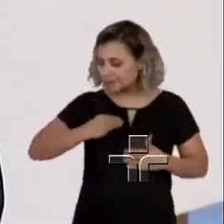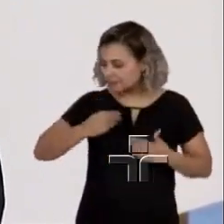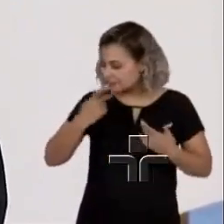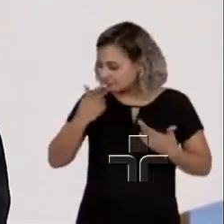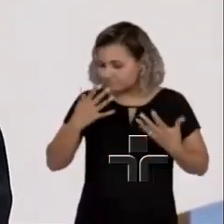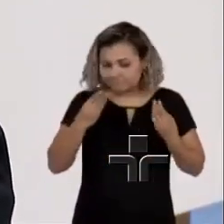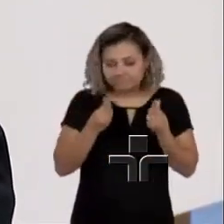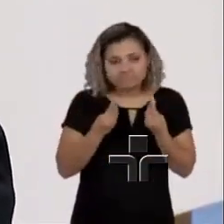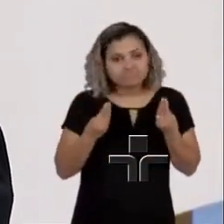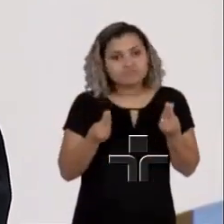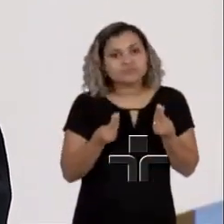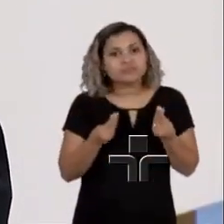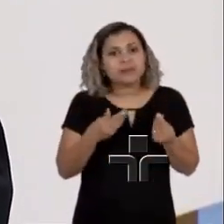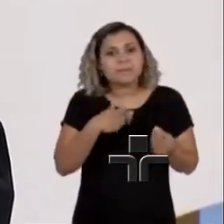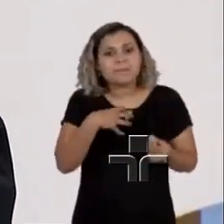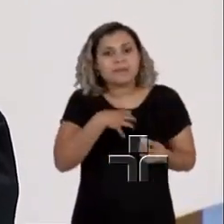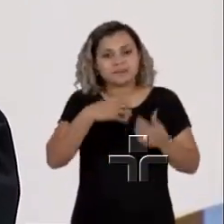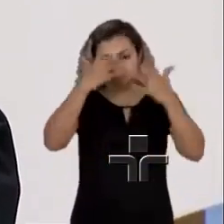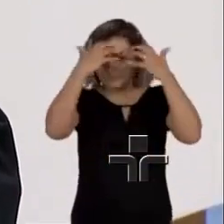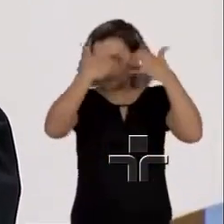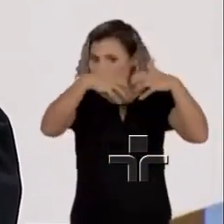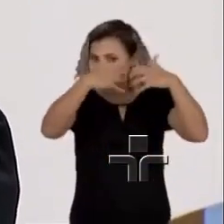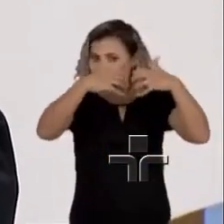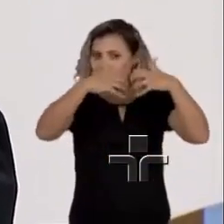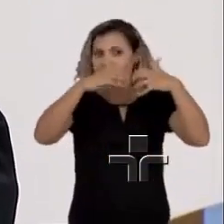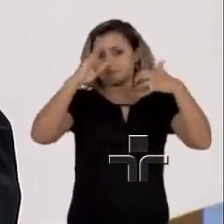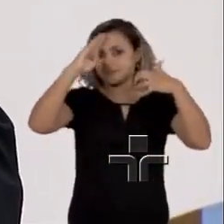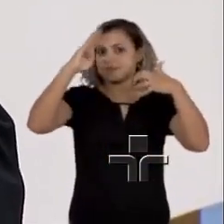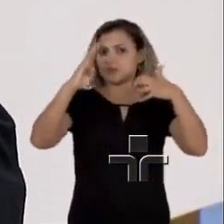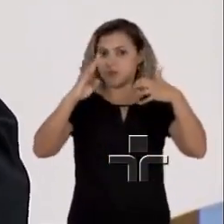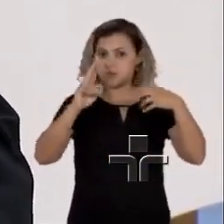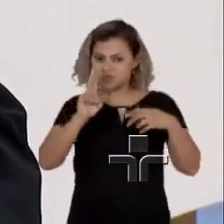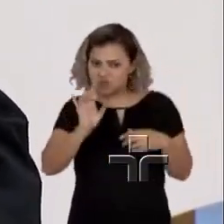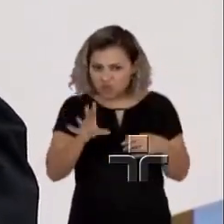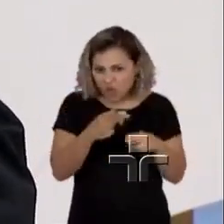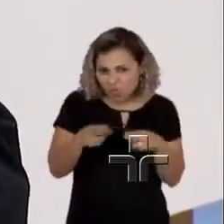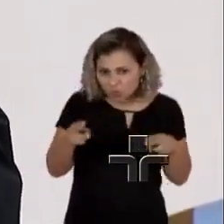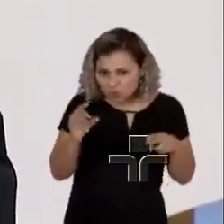mais colocada no nível mental. Então, não é ficou nu apenas, é ganhou corpo. ganhou corpo.